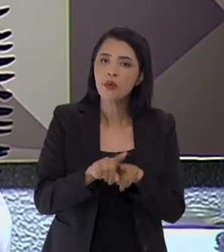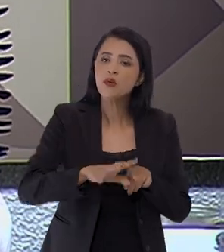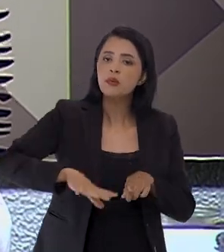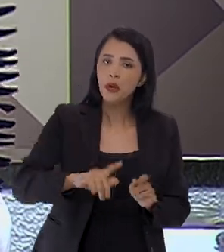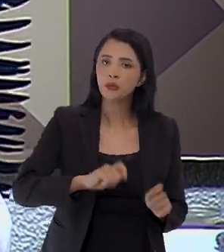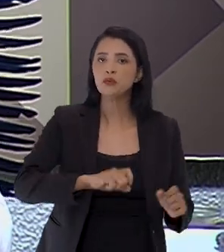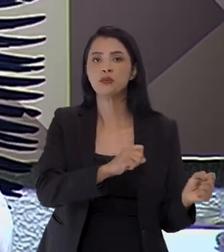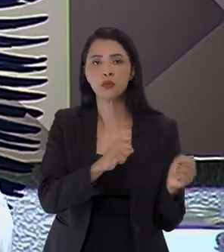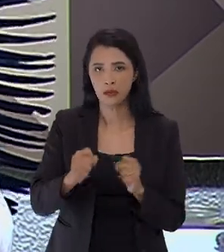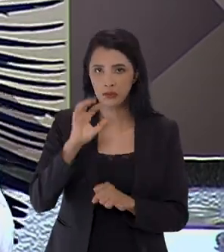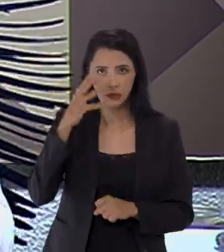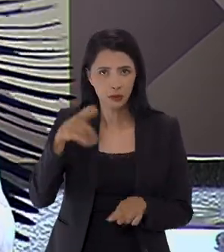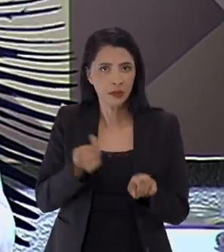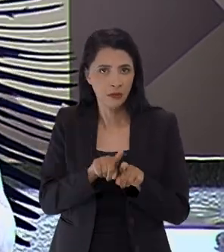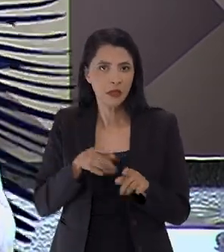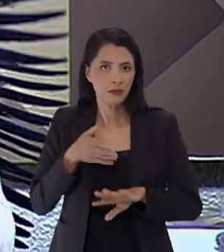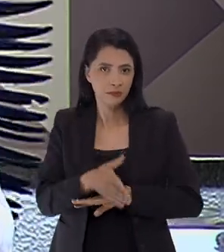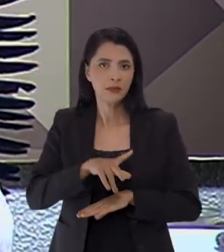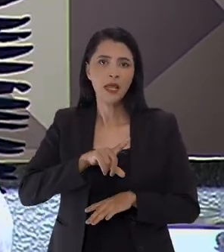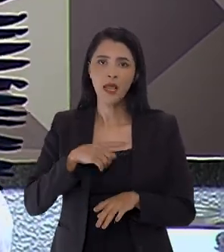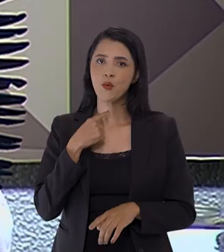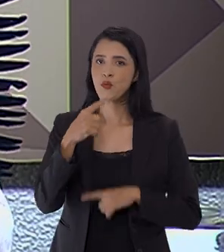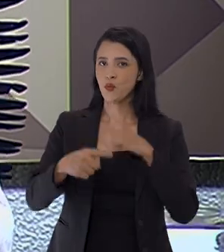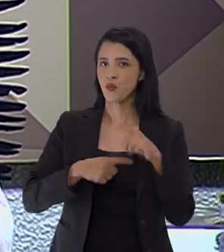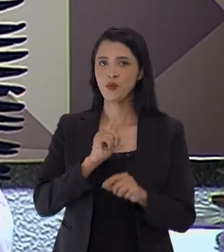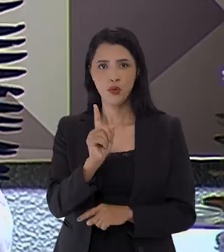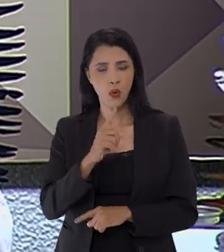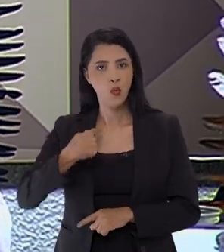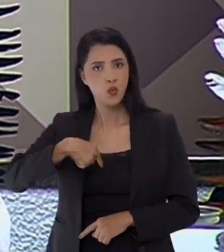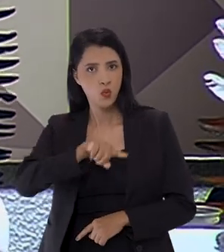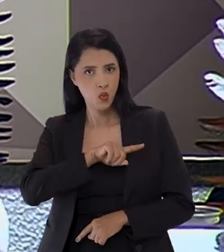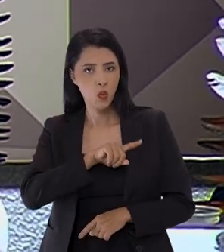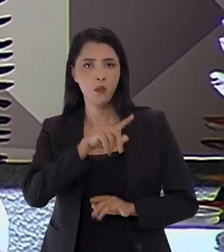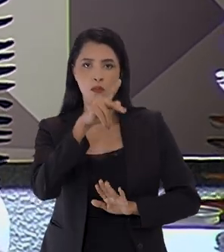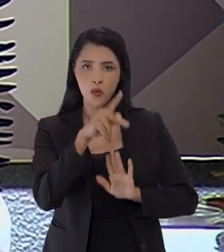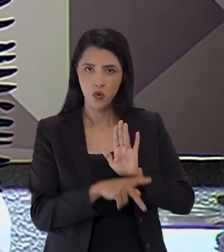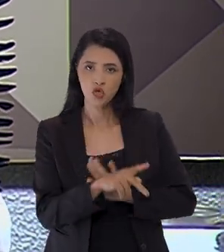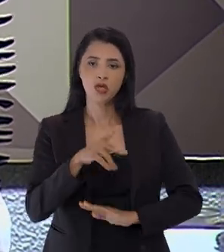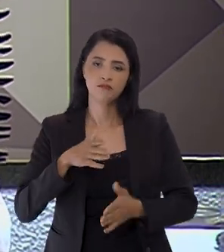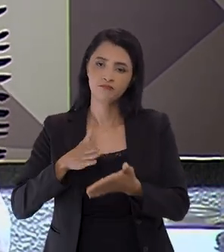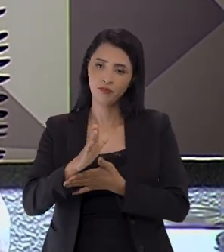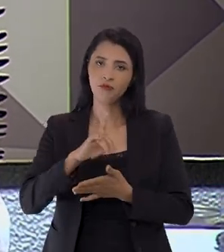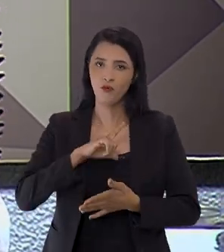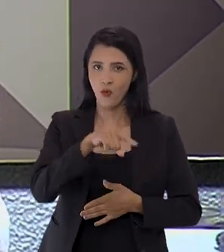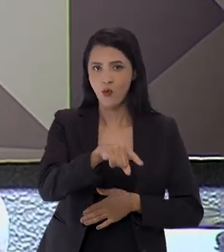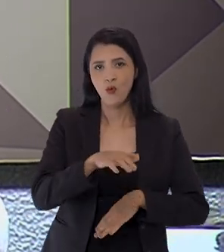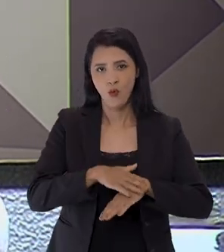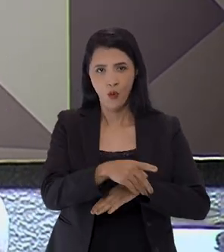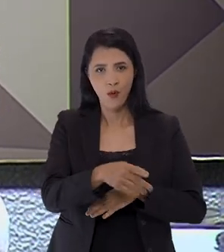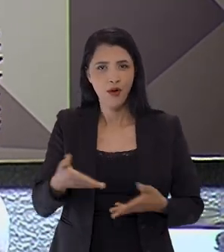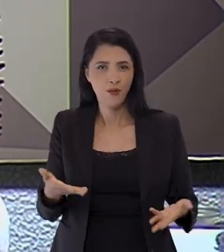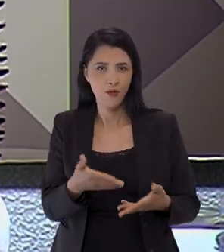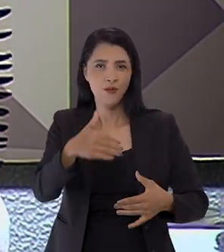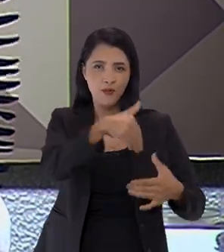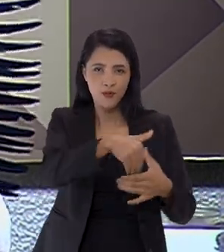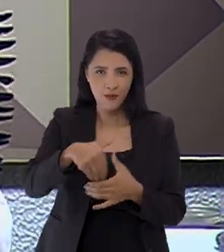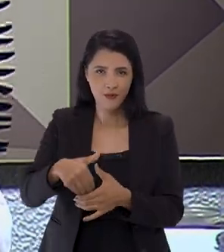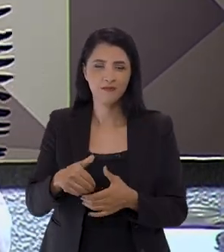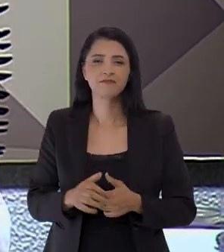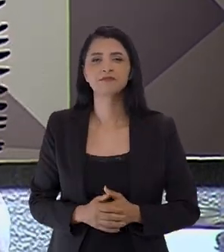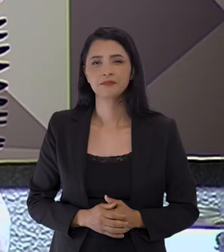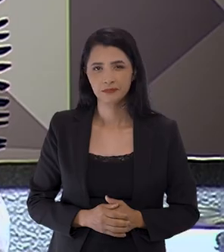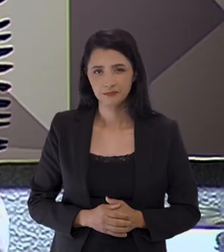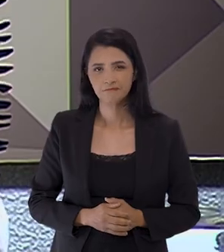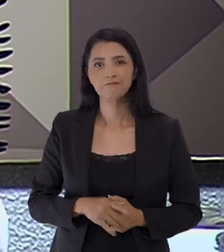ocupar os espaços também de poder e decisão. Não tenho dúvida de que o nosso projeto teve êxito